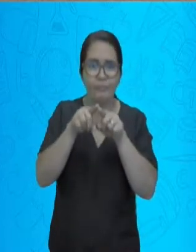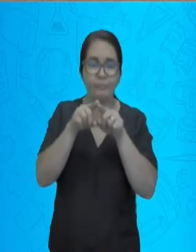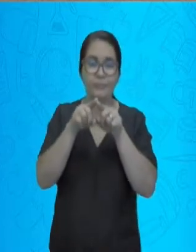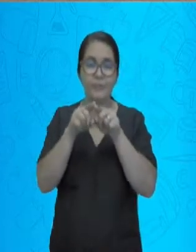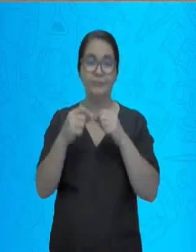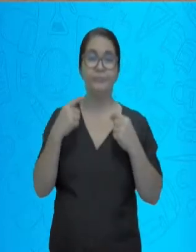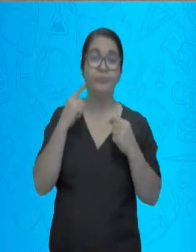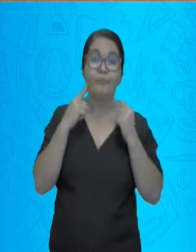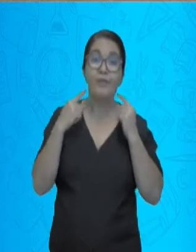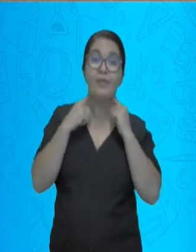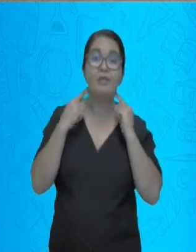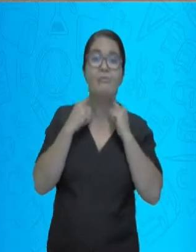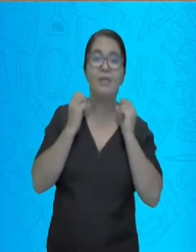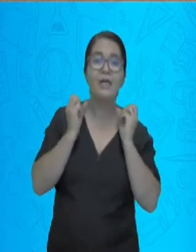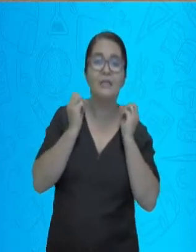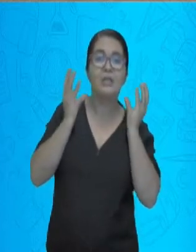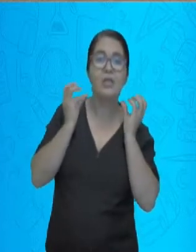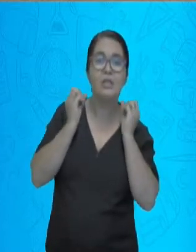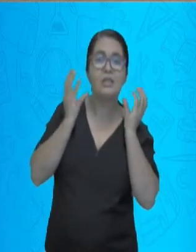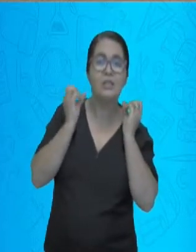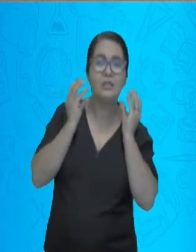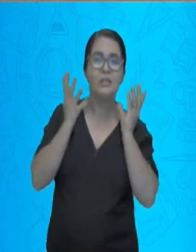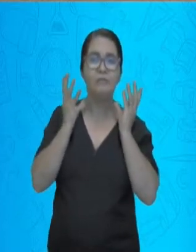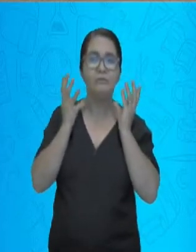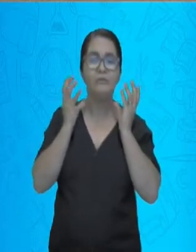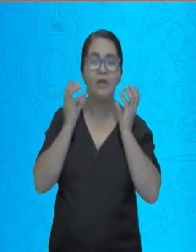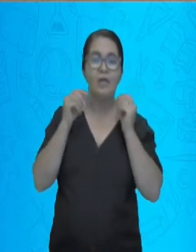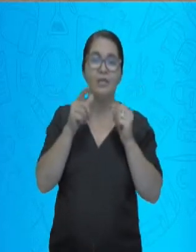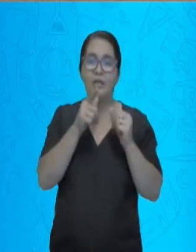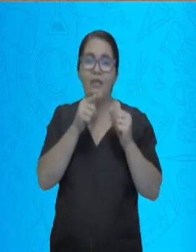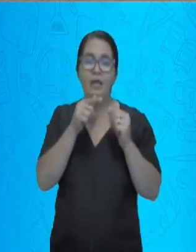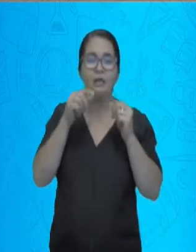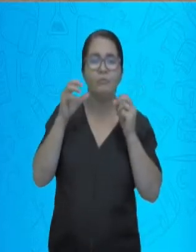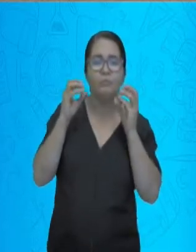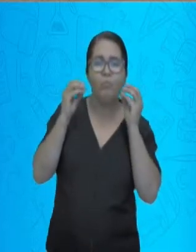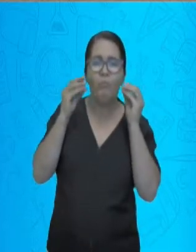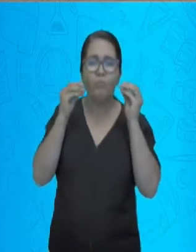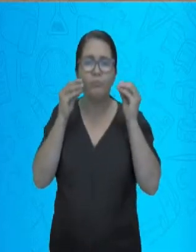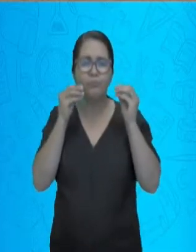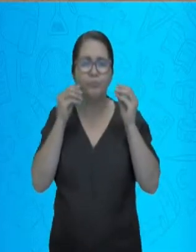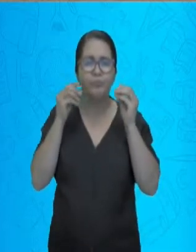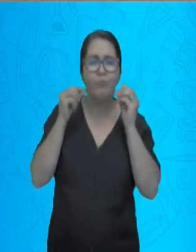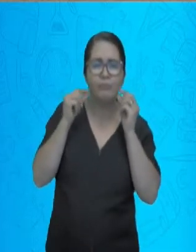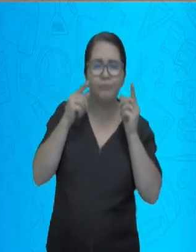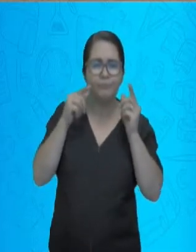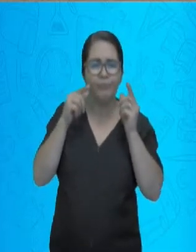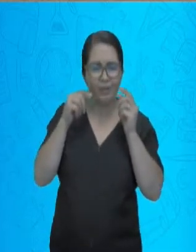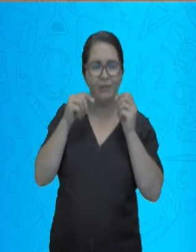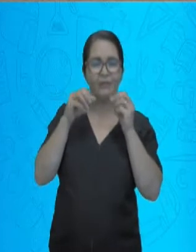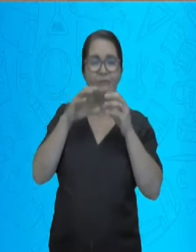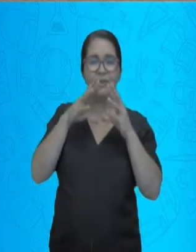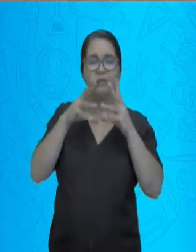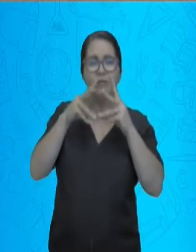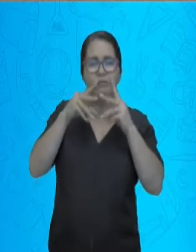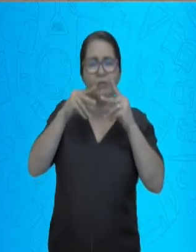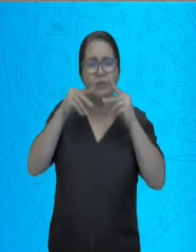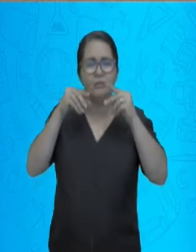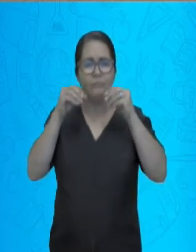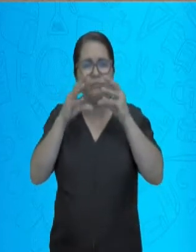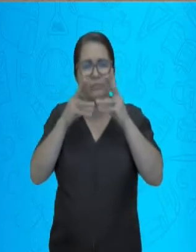eliminam o líquido, que começa a fazer a quebra, a secreção, para que